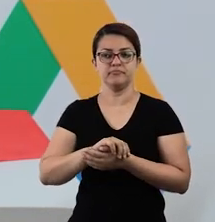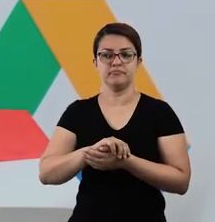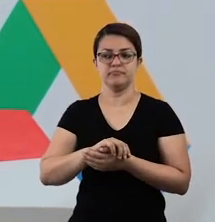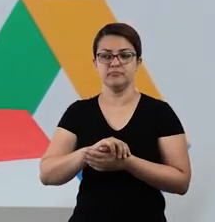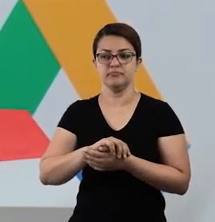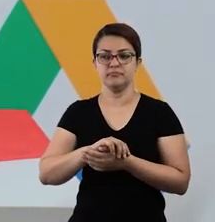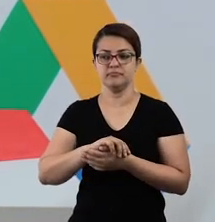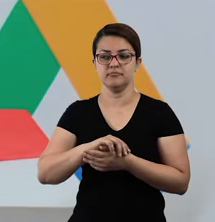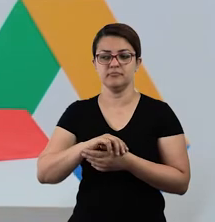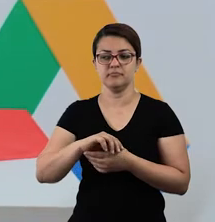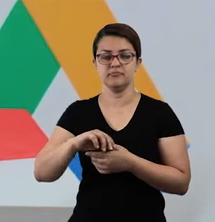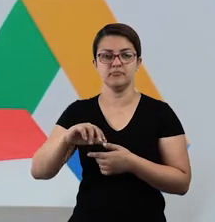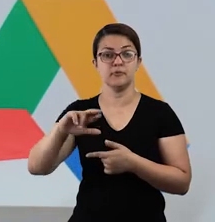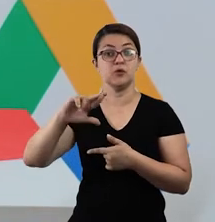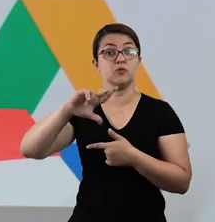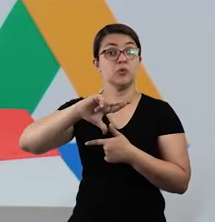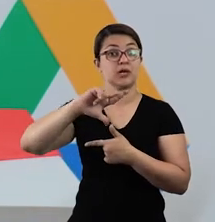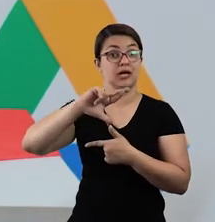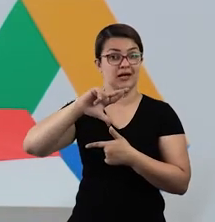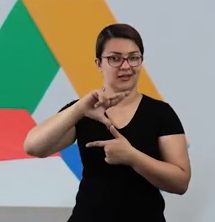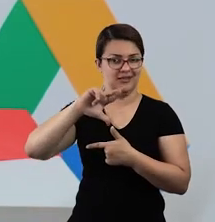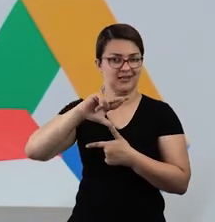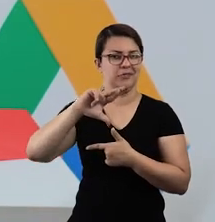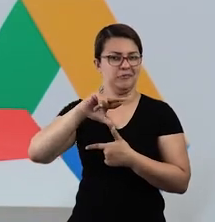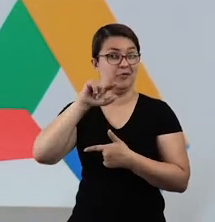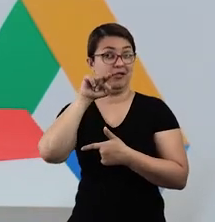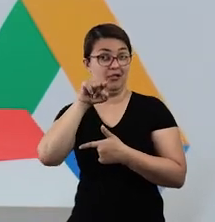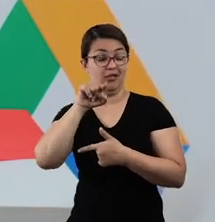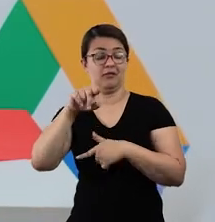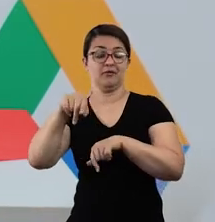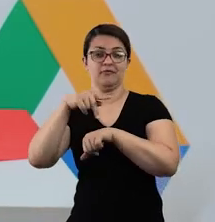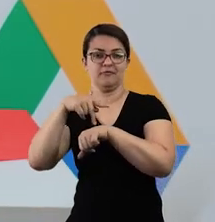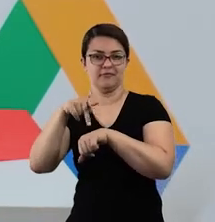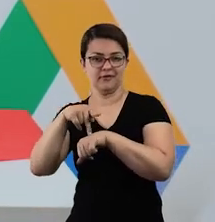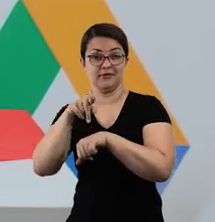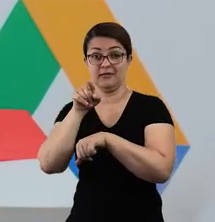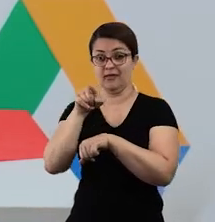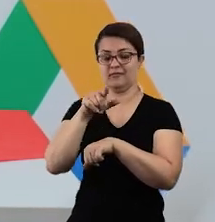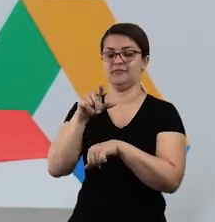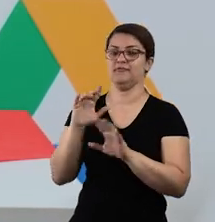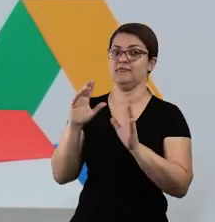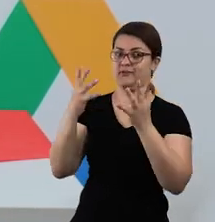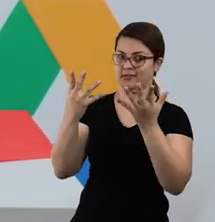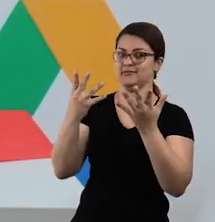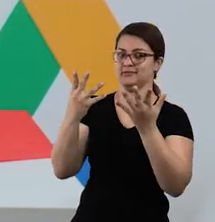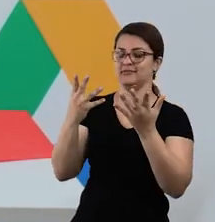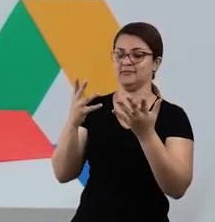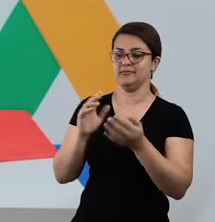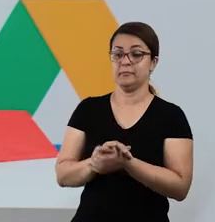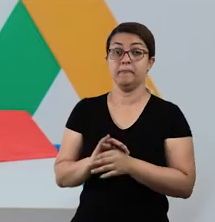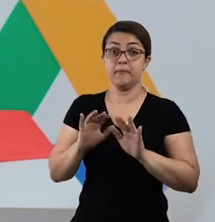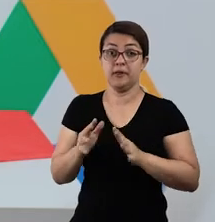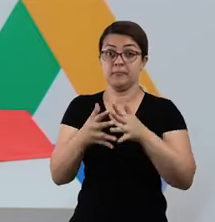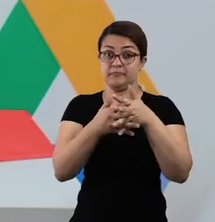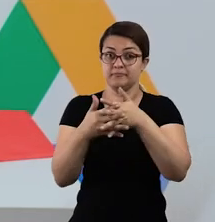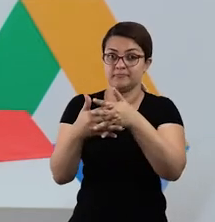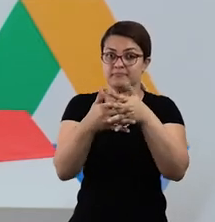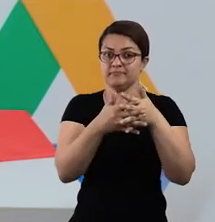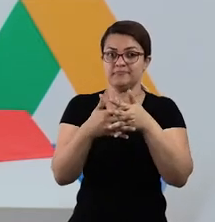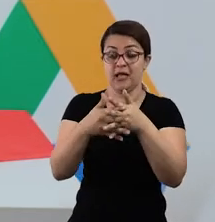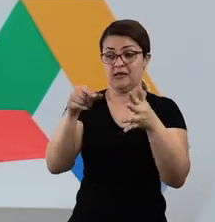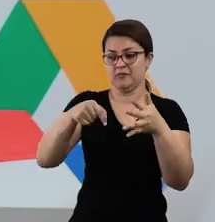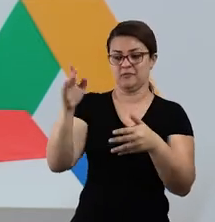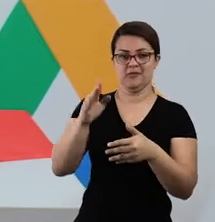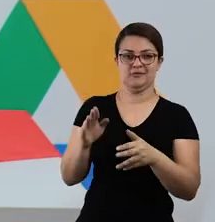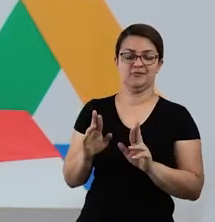celebrado aqui no Brasil, né? Não é algo muito comum. Mas nos países americanos, é algo muito frequente e é instituído